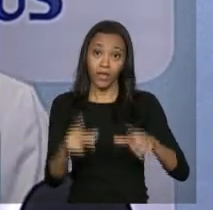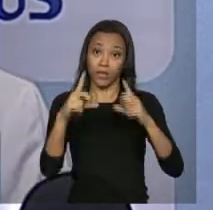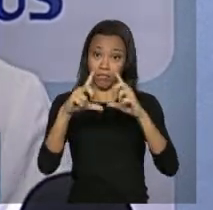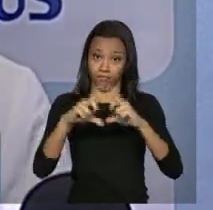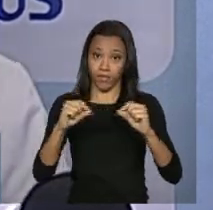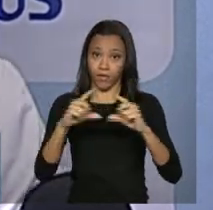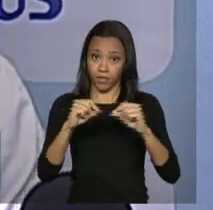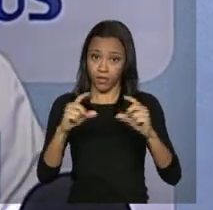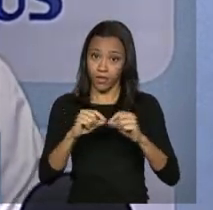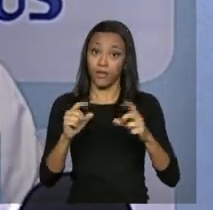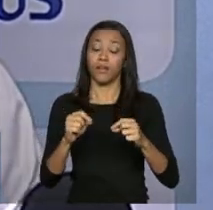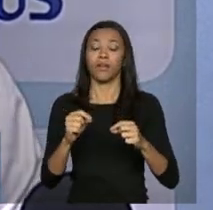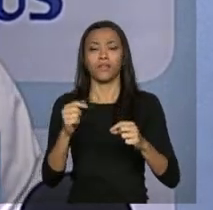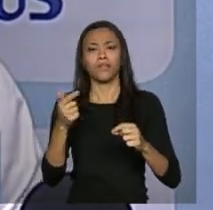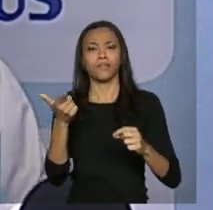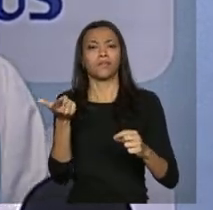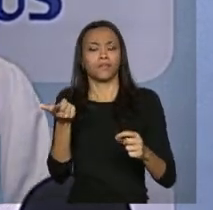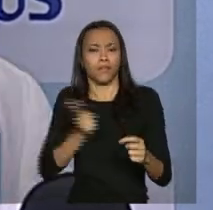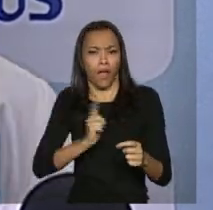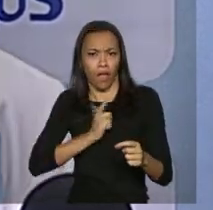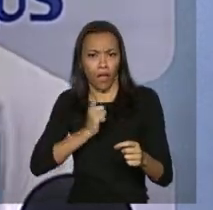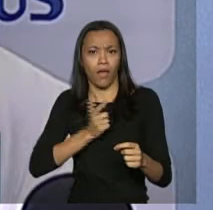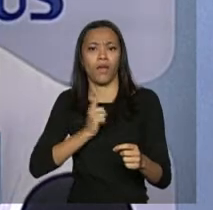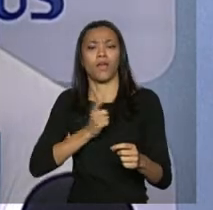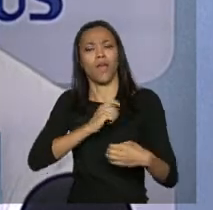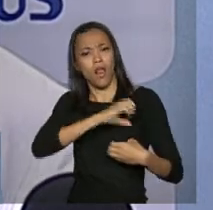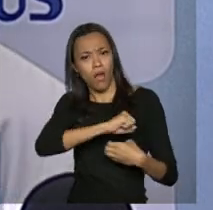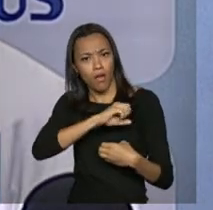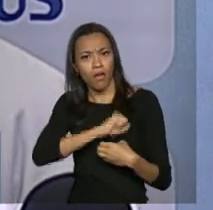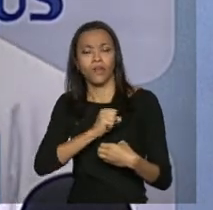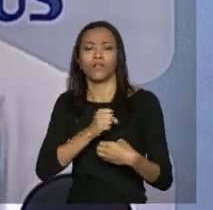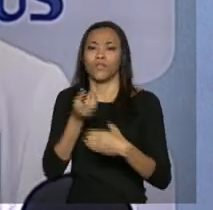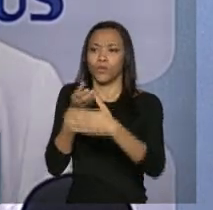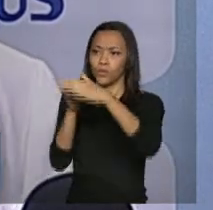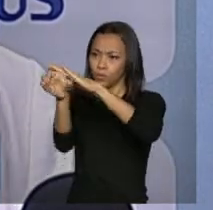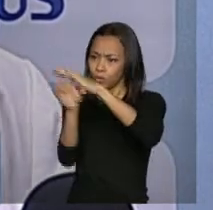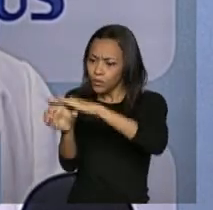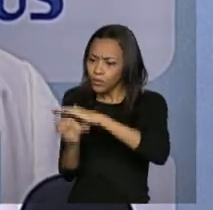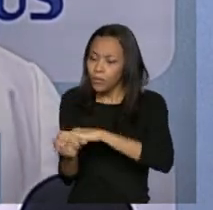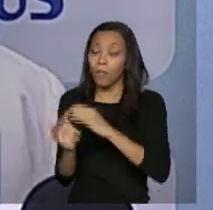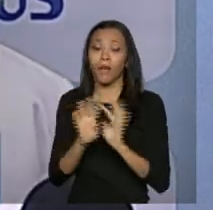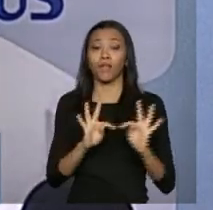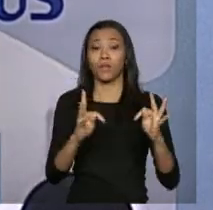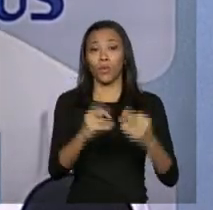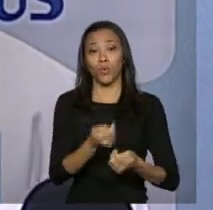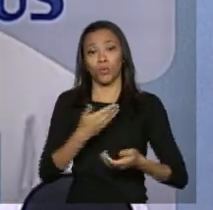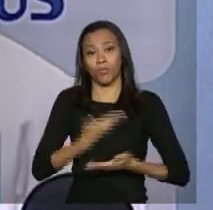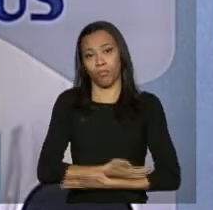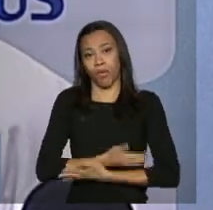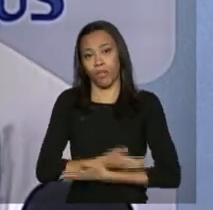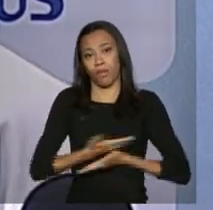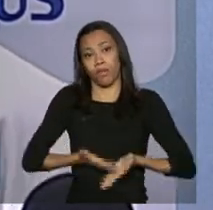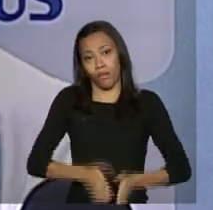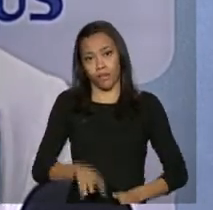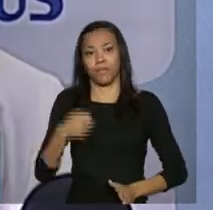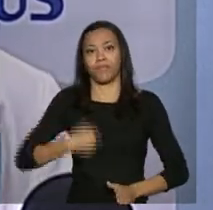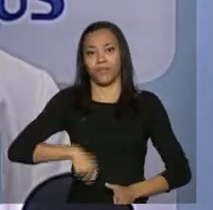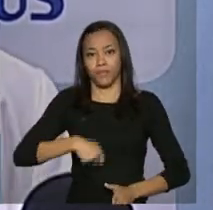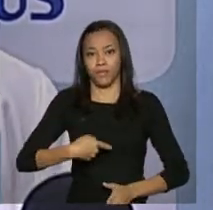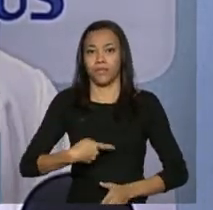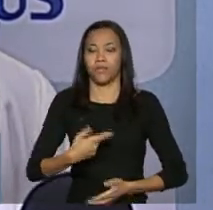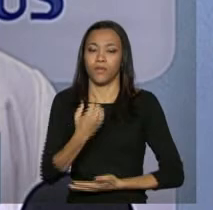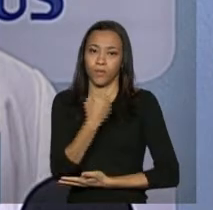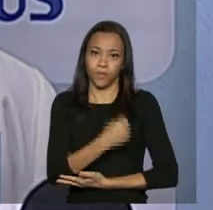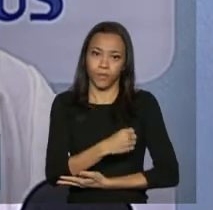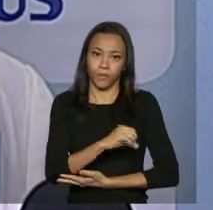suficiente no armazenamento e na distribuição do leite humano para todos os recém-nascidos que precisam. A meta para próximo ano